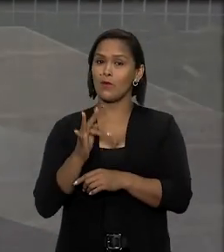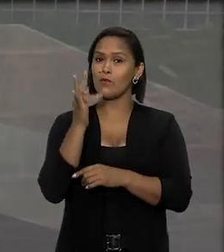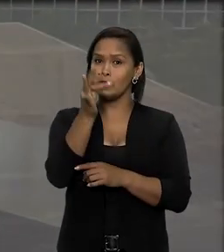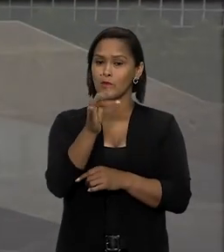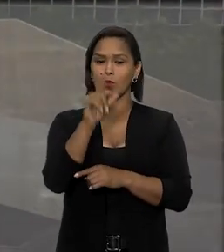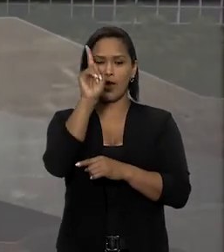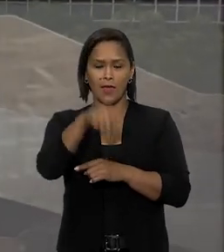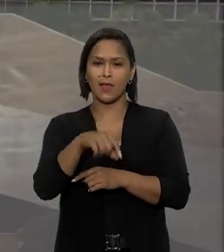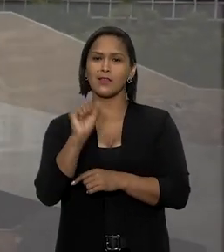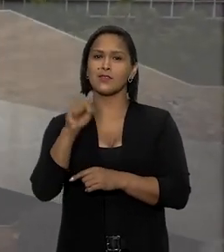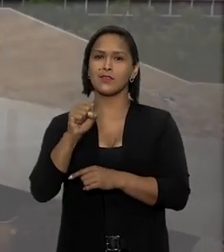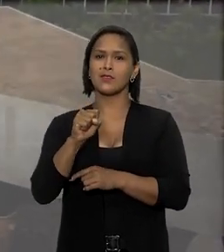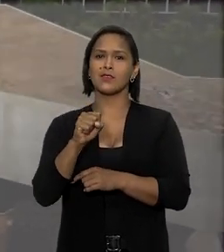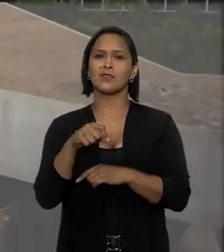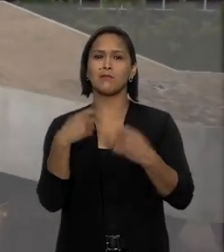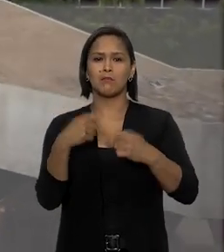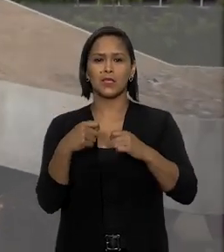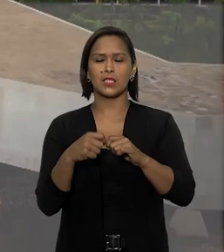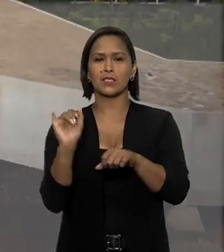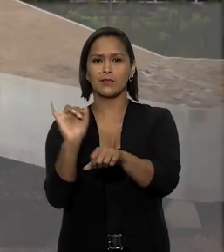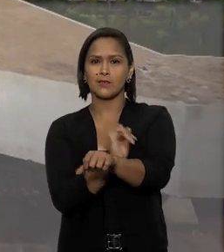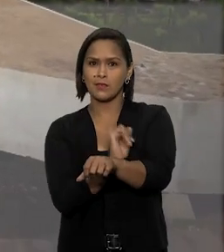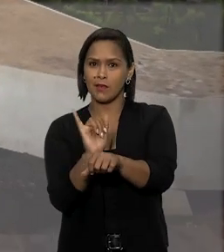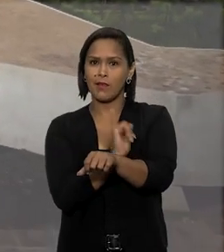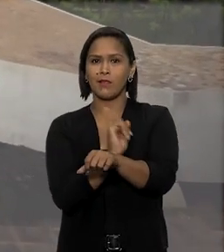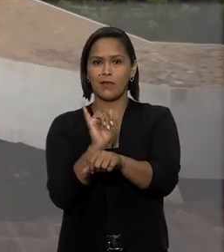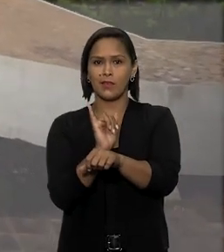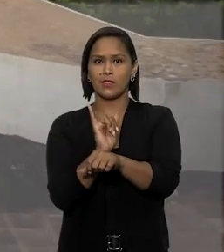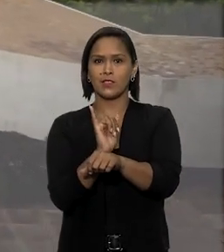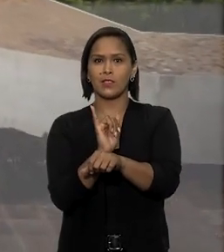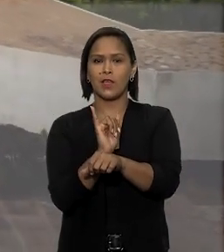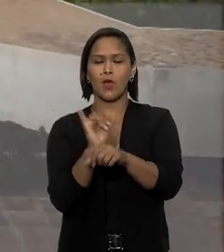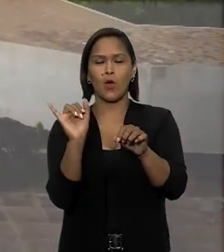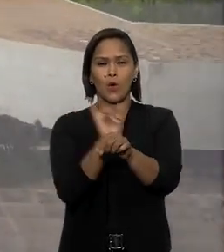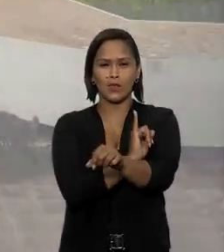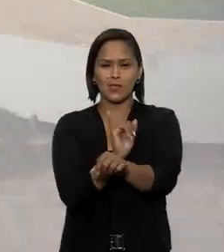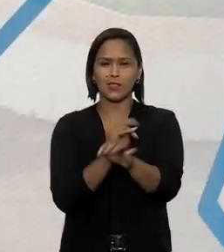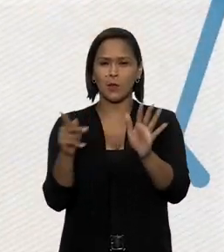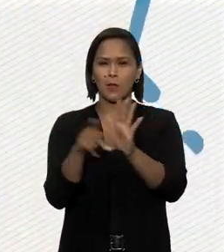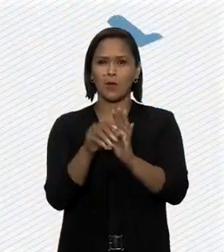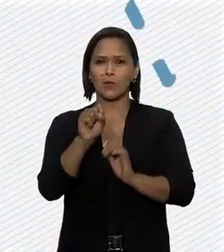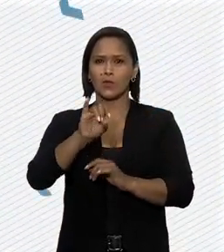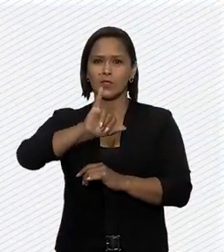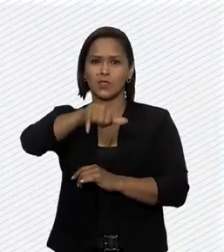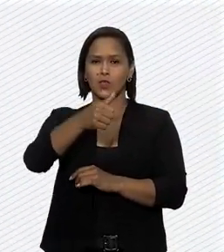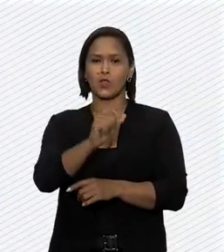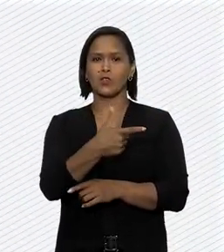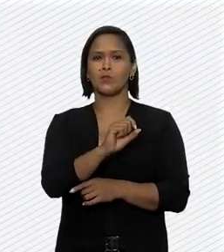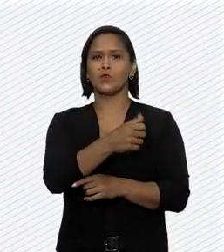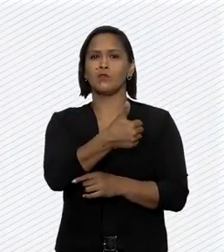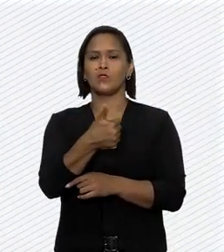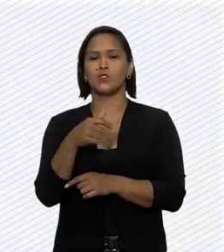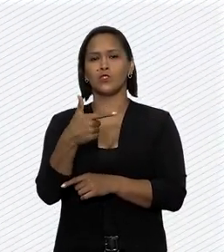amanhã, esse sim, é uma questão de estratégia. O plano estratégico STJ 2021-2026